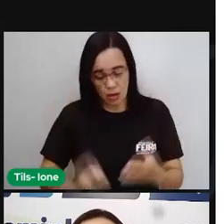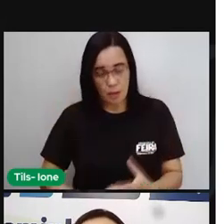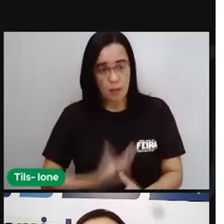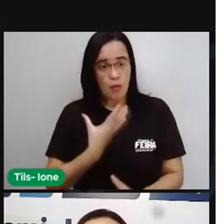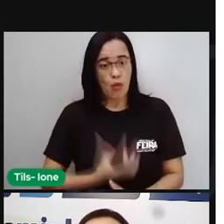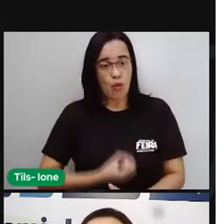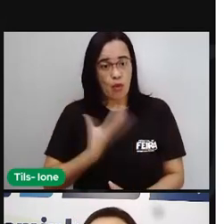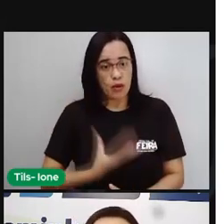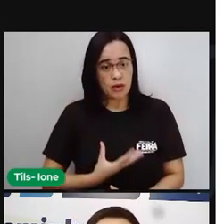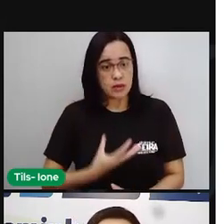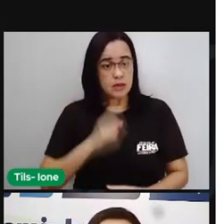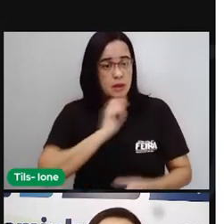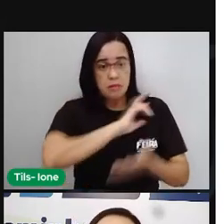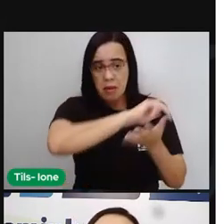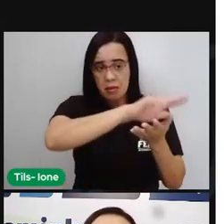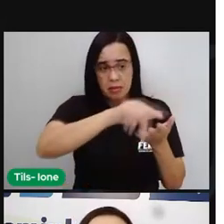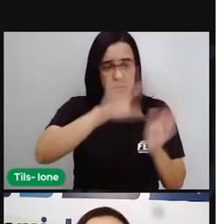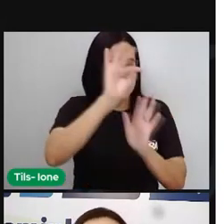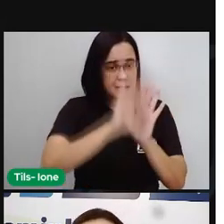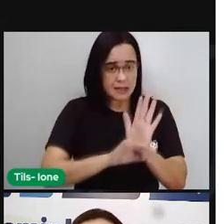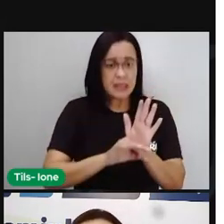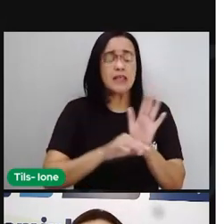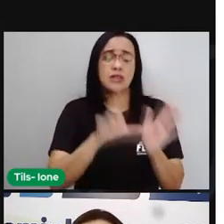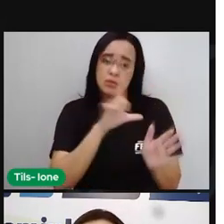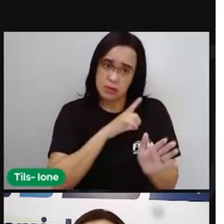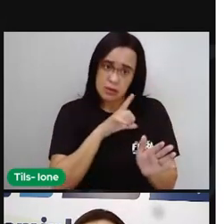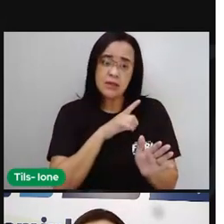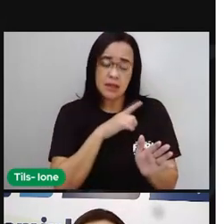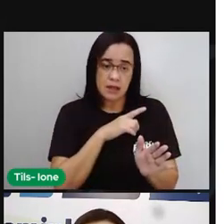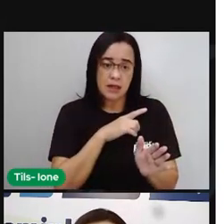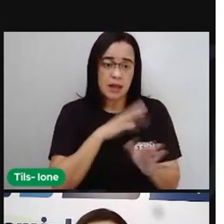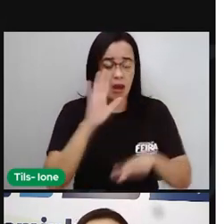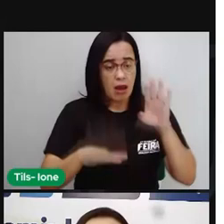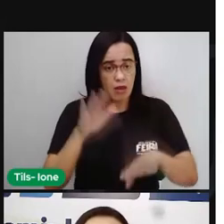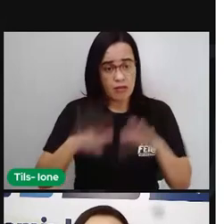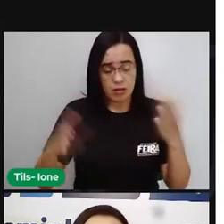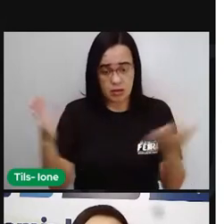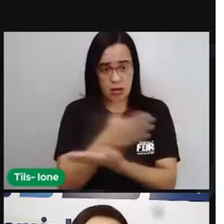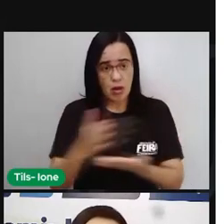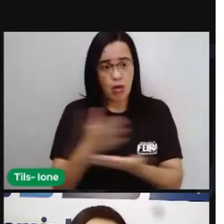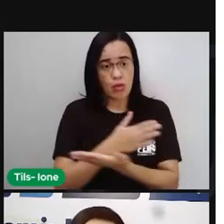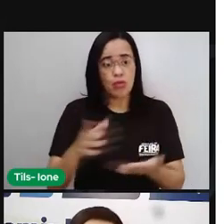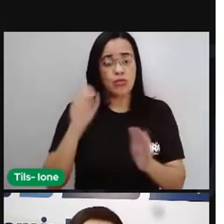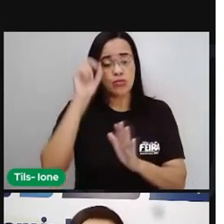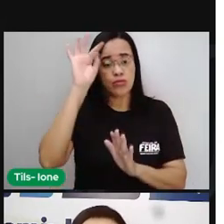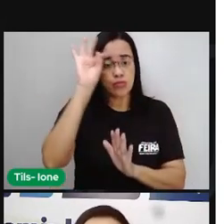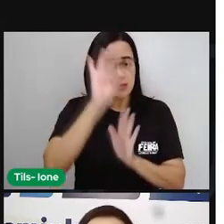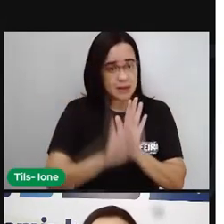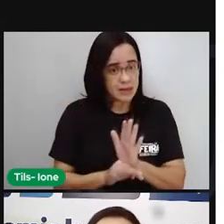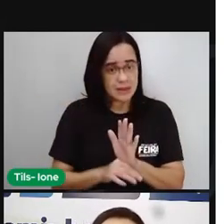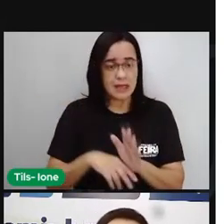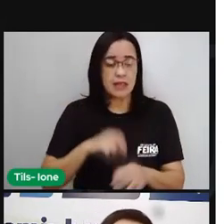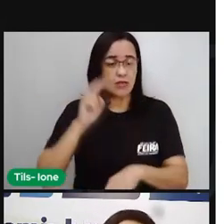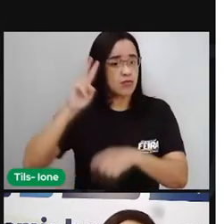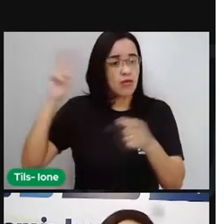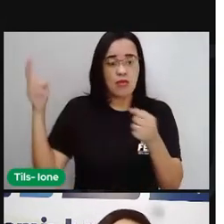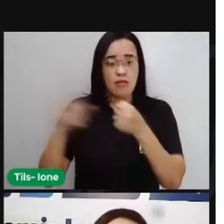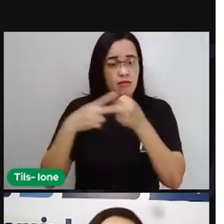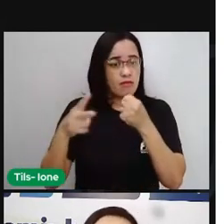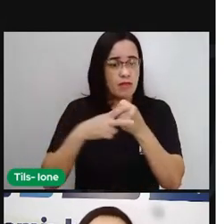em diversos tipos de texto. Inclusive em textos não verbais. Então ela pode estar numa paisagem, numa